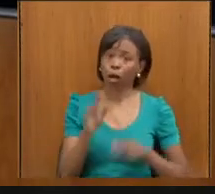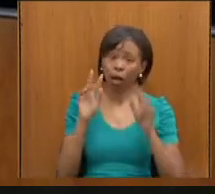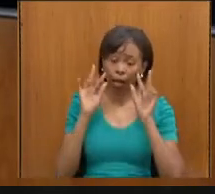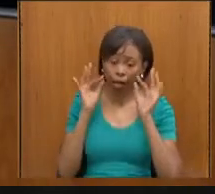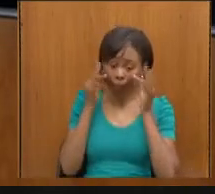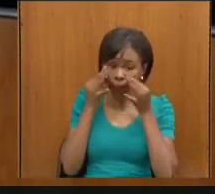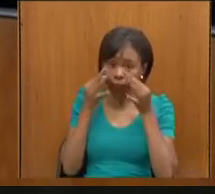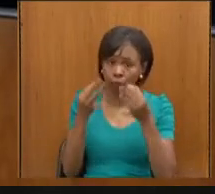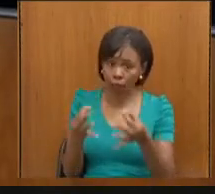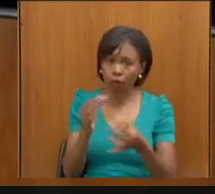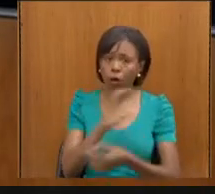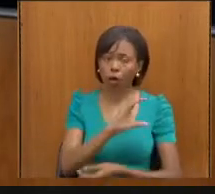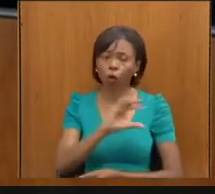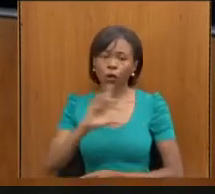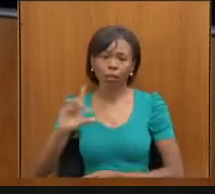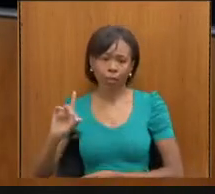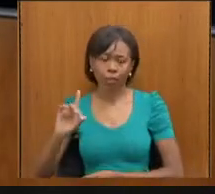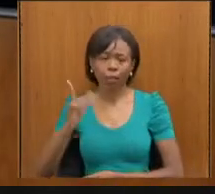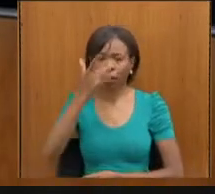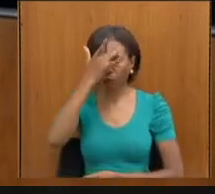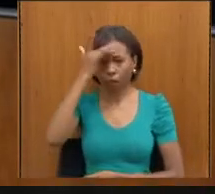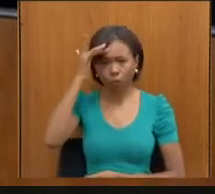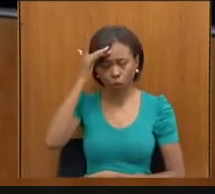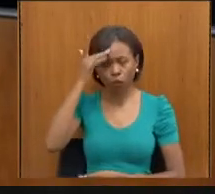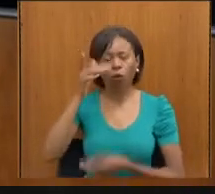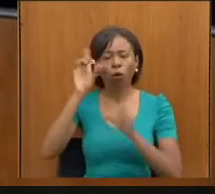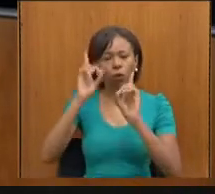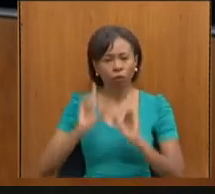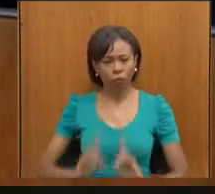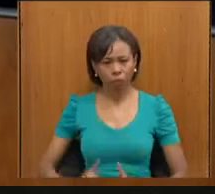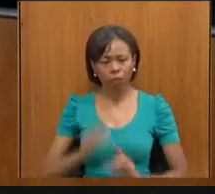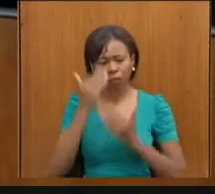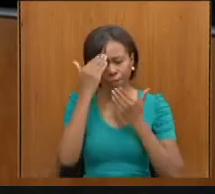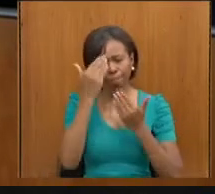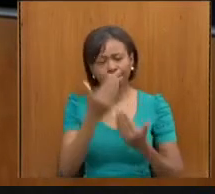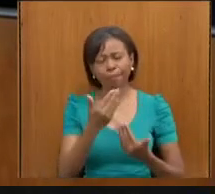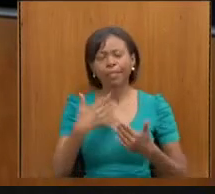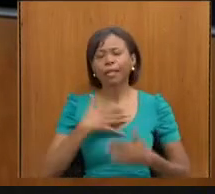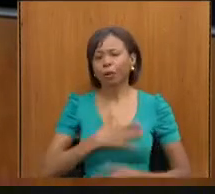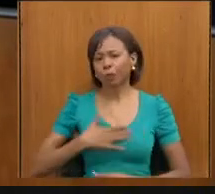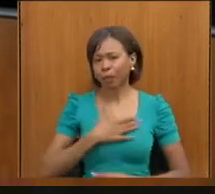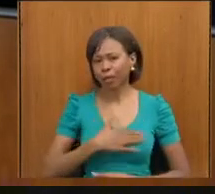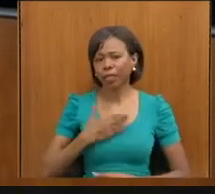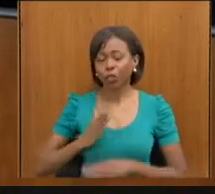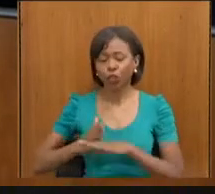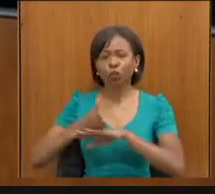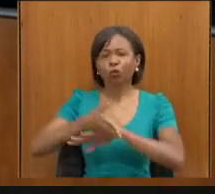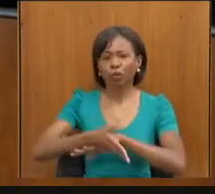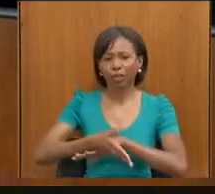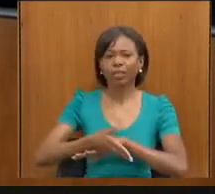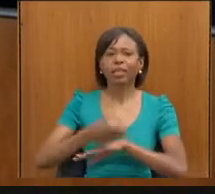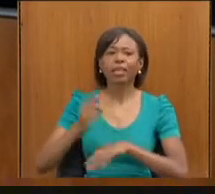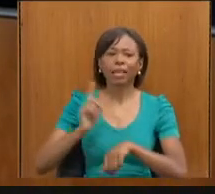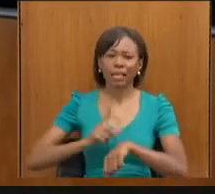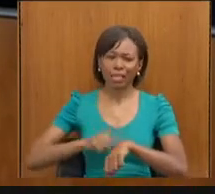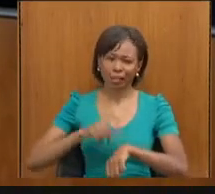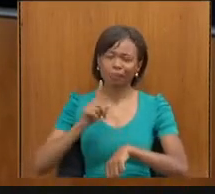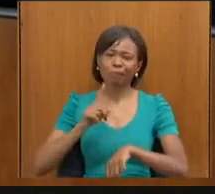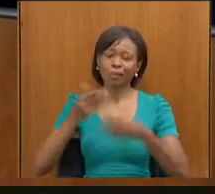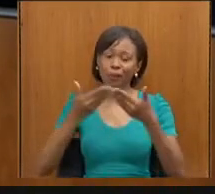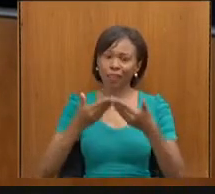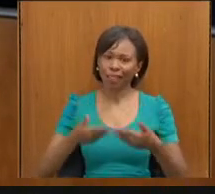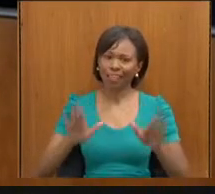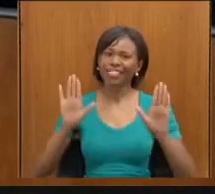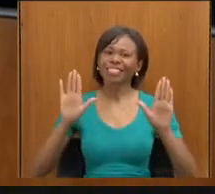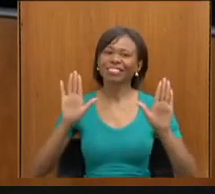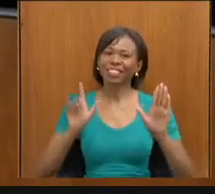à coordenadoria da pessoa com deficiência e vai ser uma alegria estarmos presentes nesse grande momento do lançamento